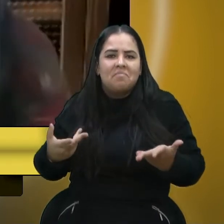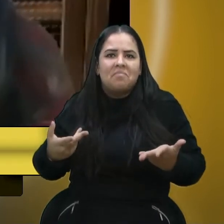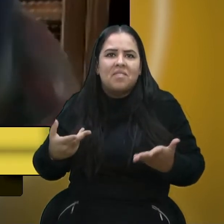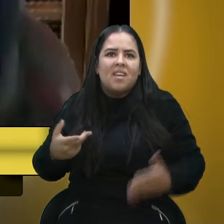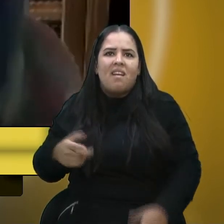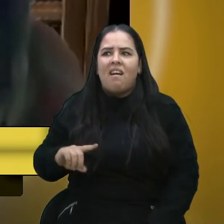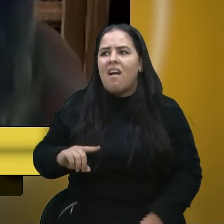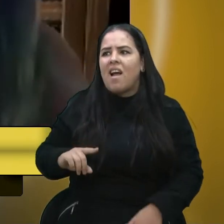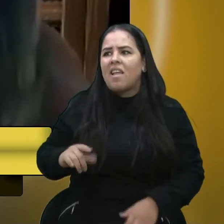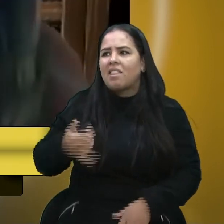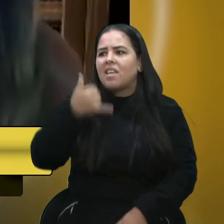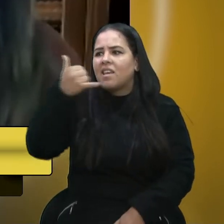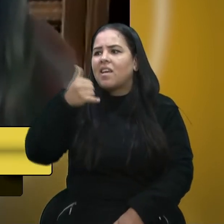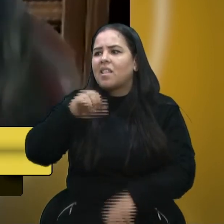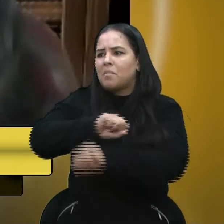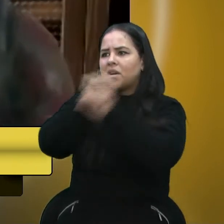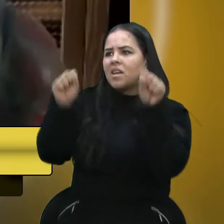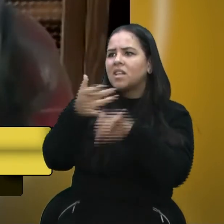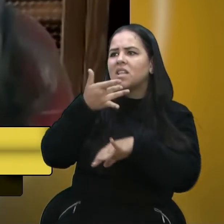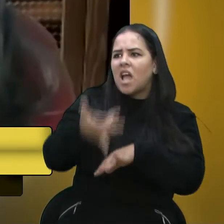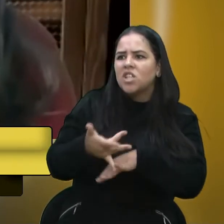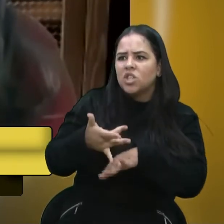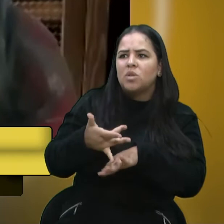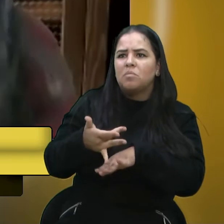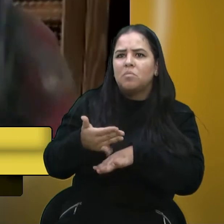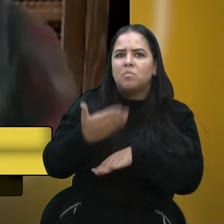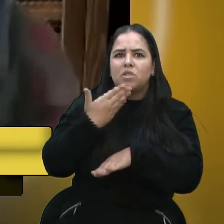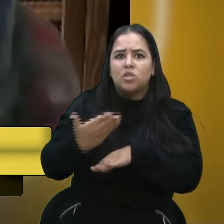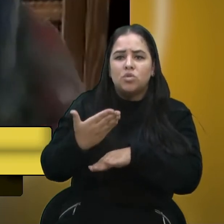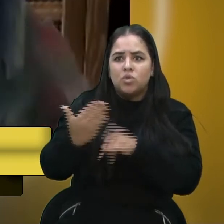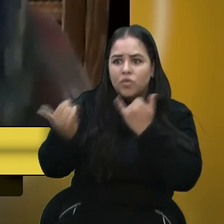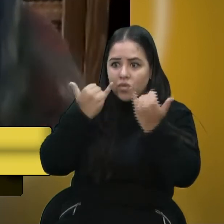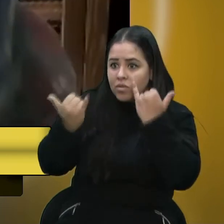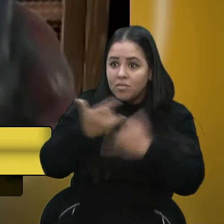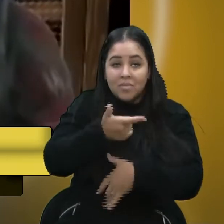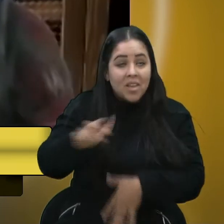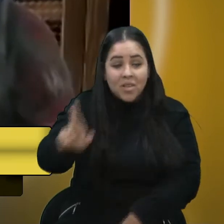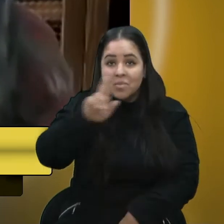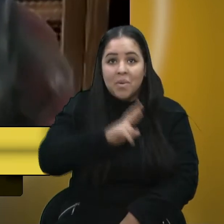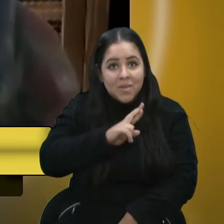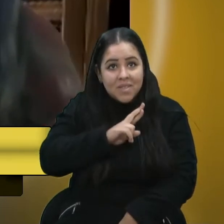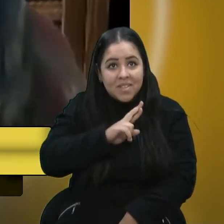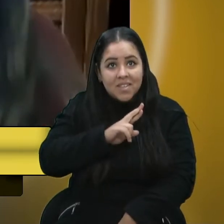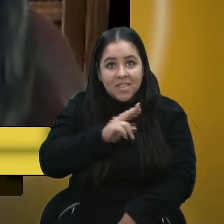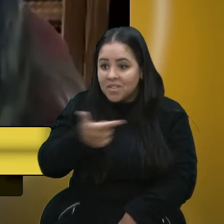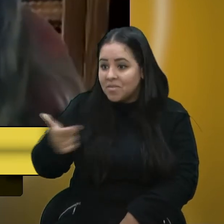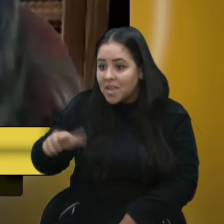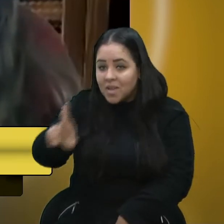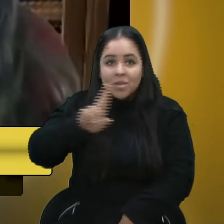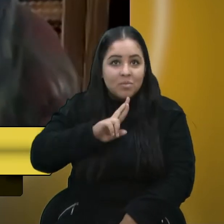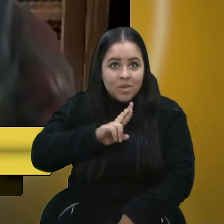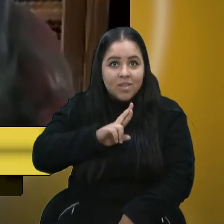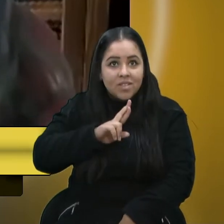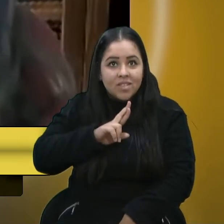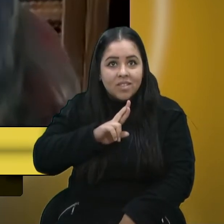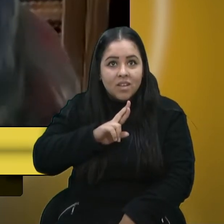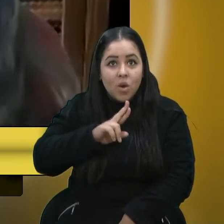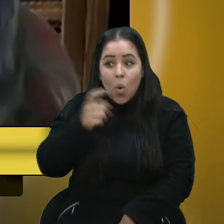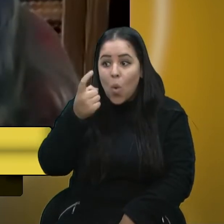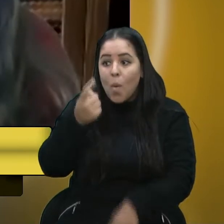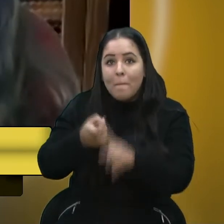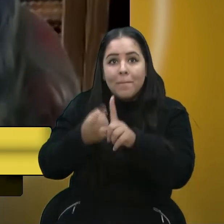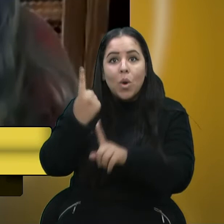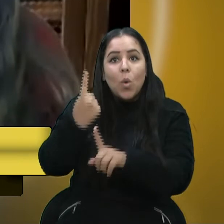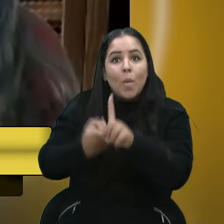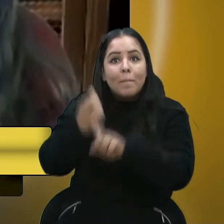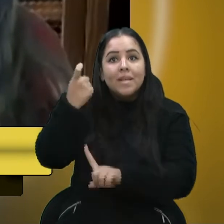discute de manhã com o secretário e o secretário faz pedido de informação. e a gente não tem resposta, a gente não tem retorno. Vai fazer um mês que eu estive com o